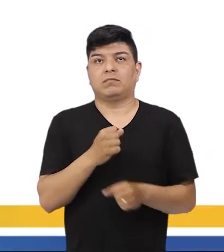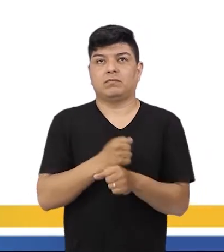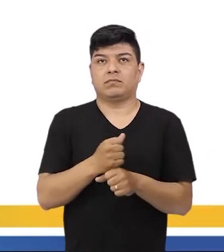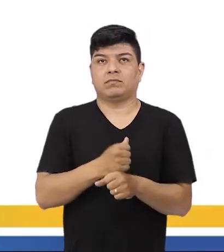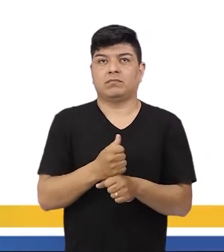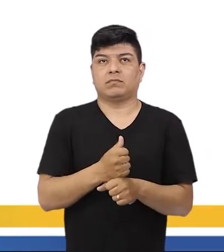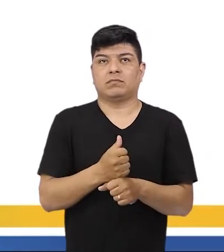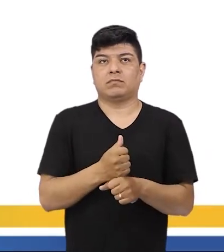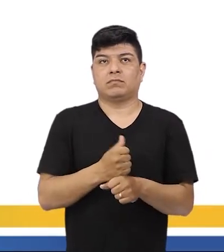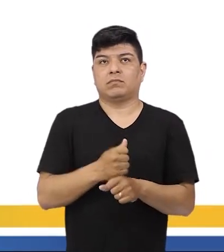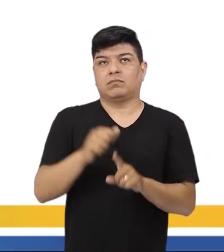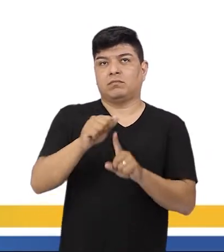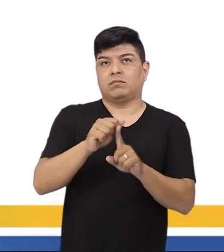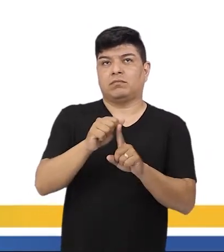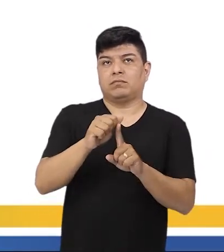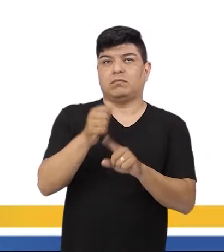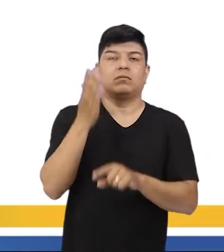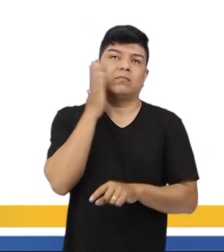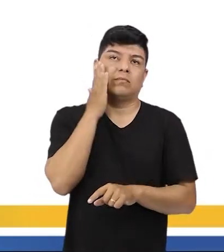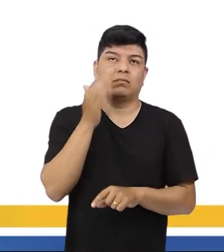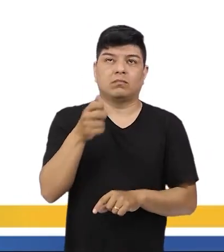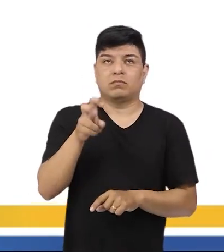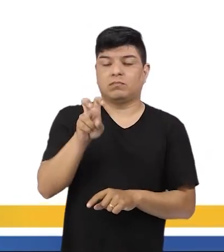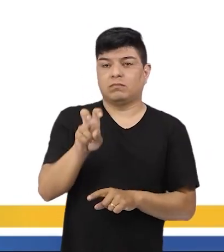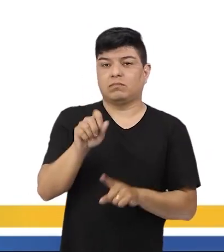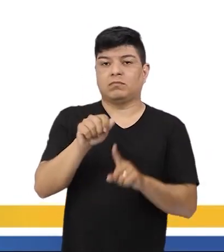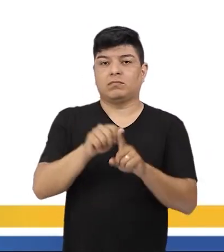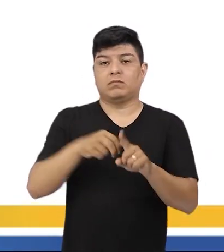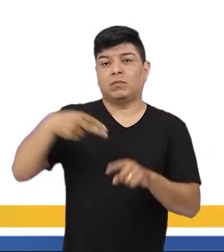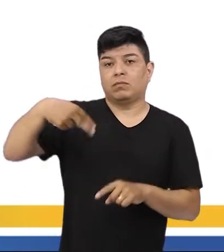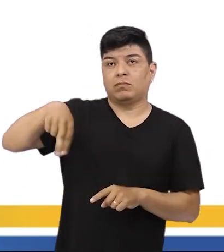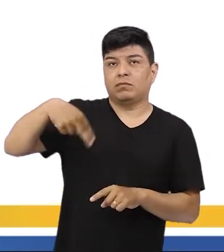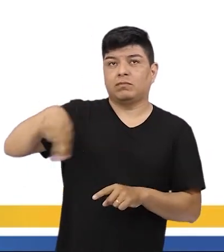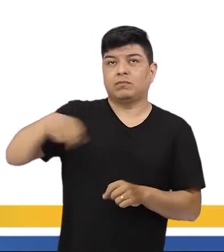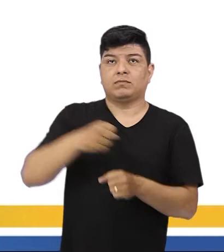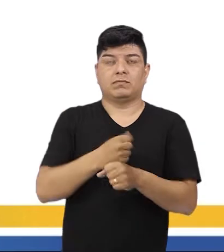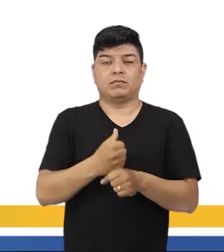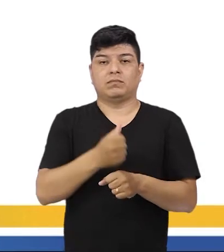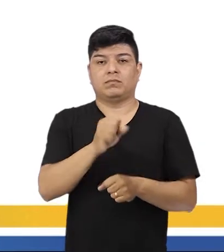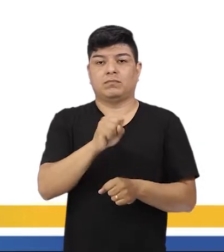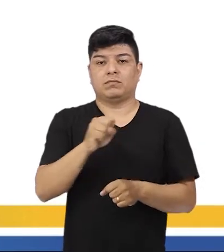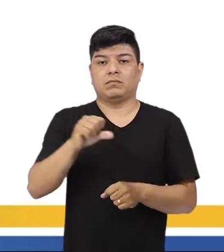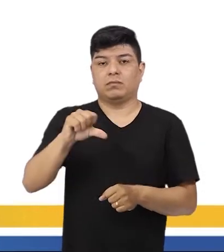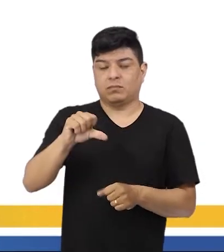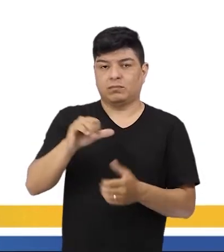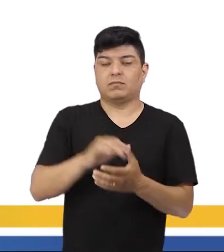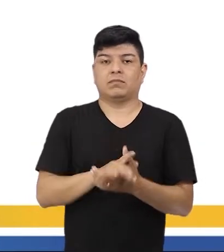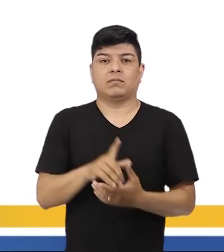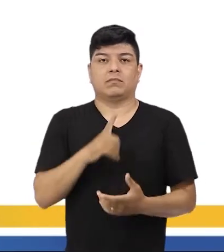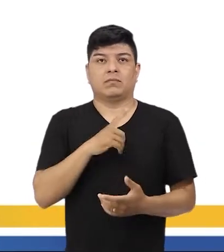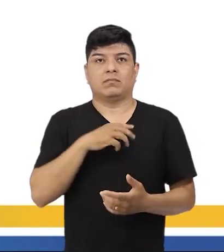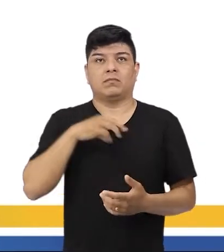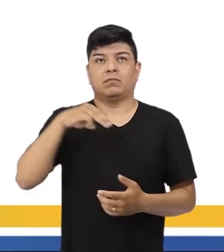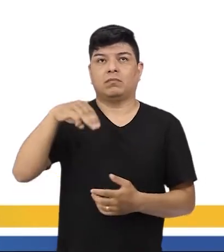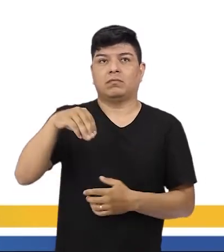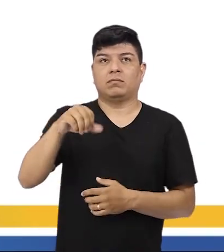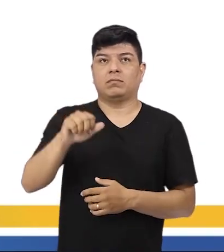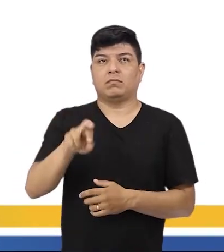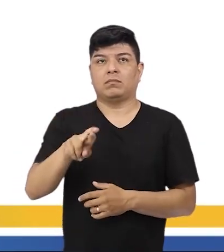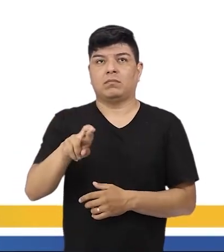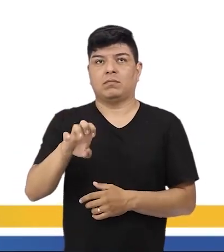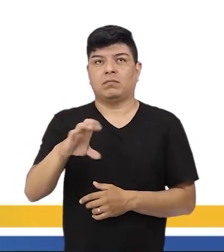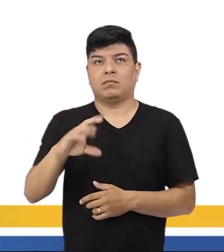1889, né? Que é o dia da proclamação da república, nosso feriado nacional, né? E aí nós vamos ter, então, o Marejal Deodoro da